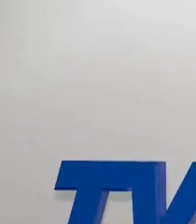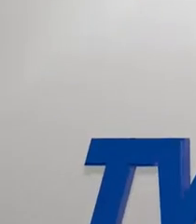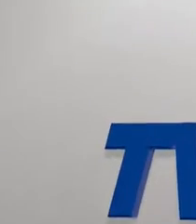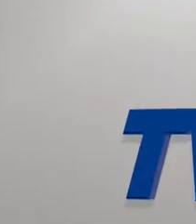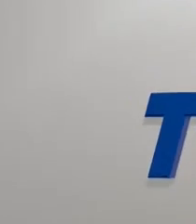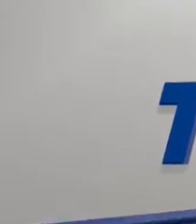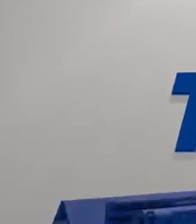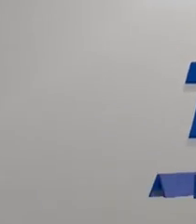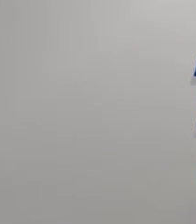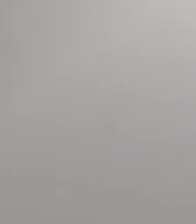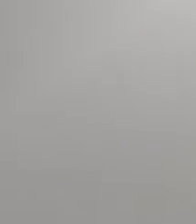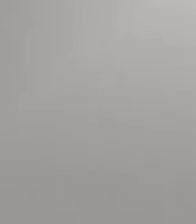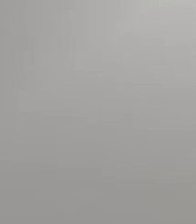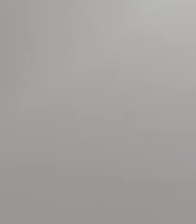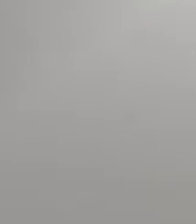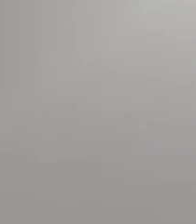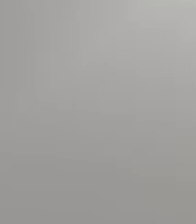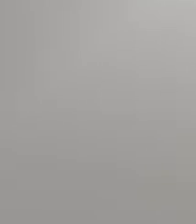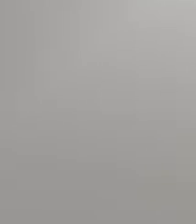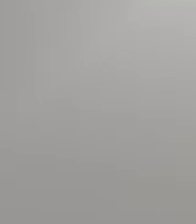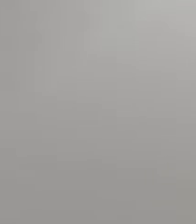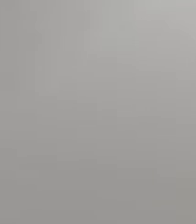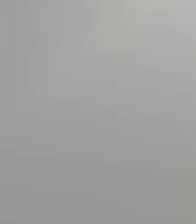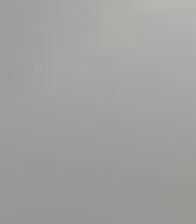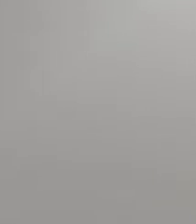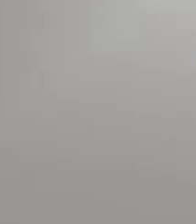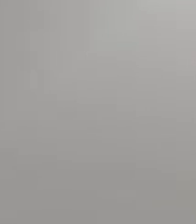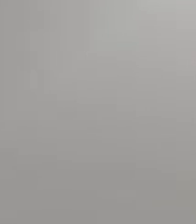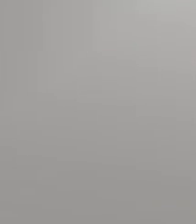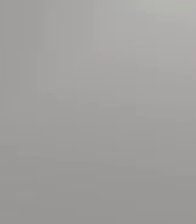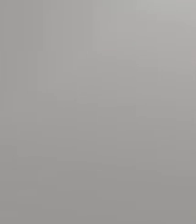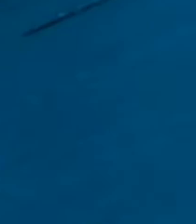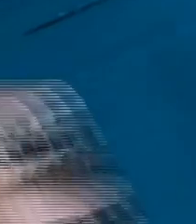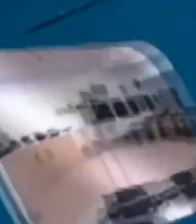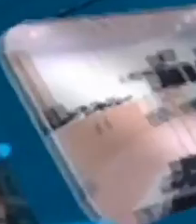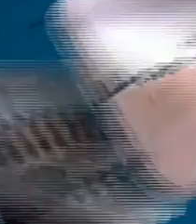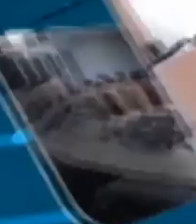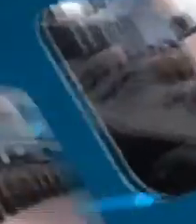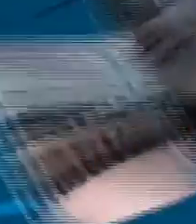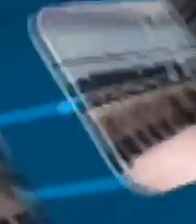Fortaleza, a emissora da Casa do Povo.